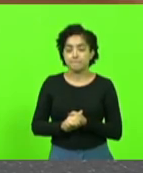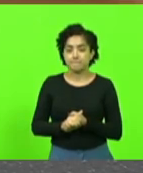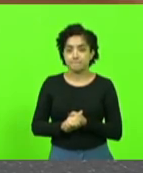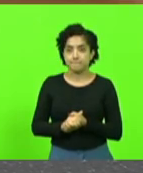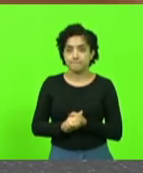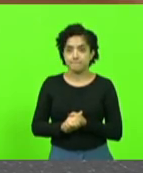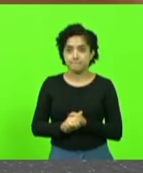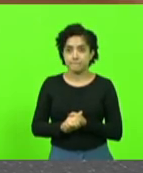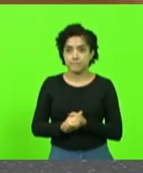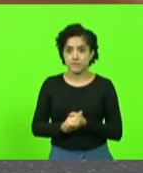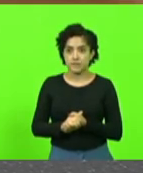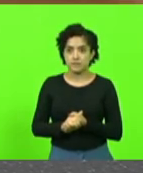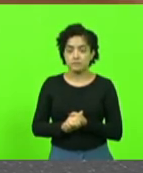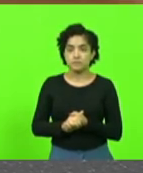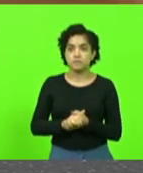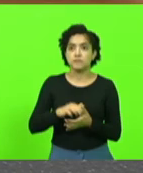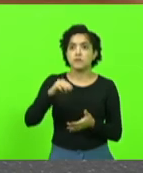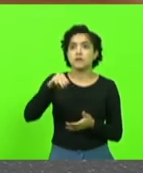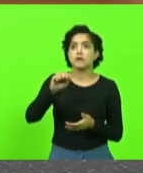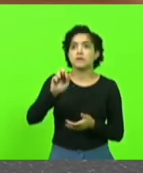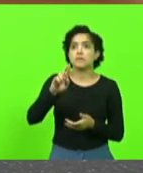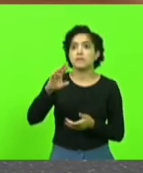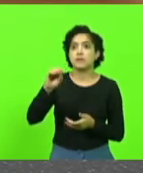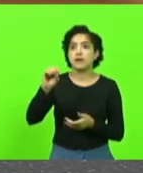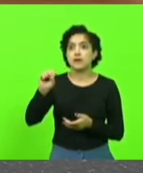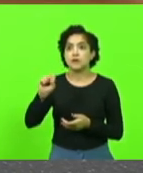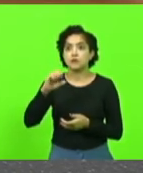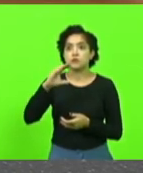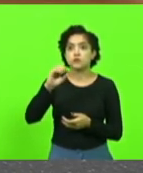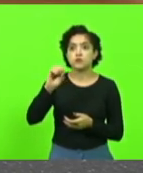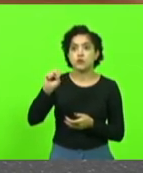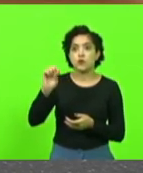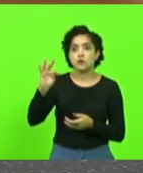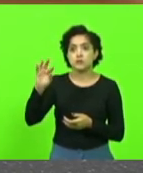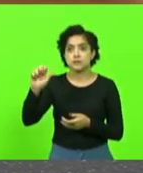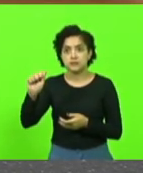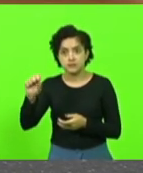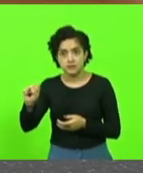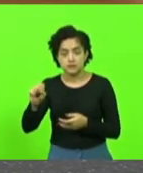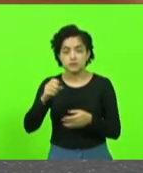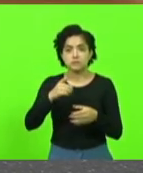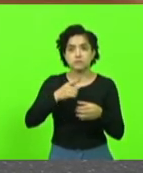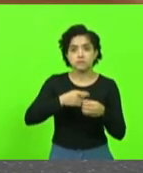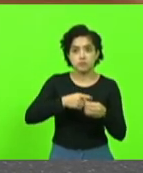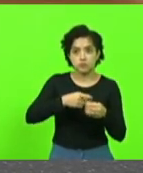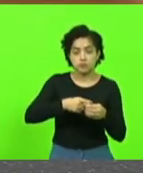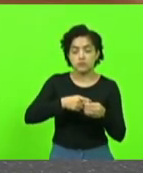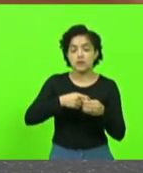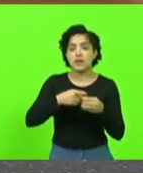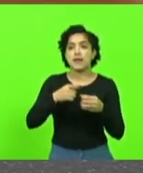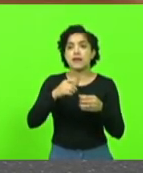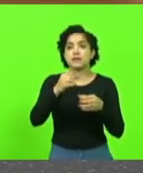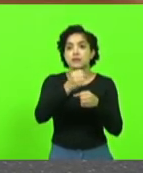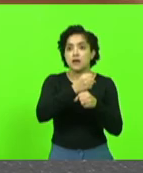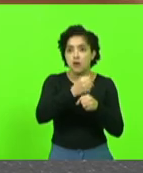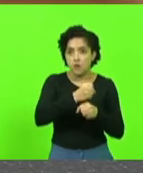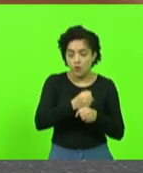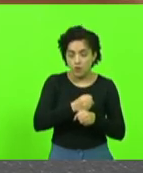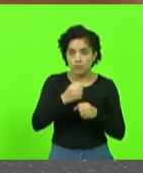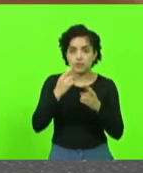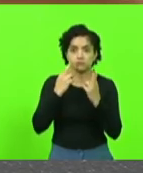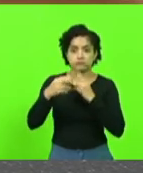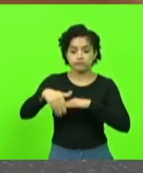em Matos Costa, o primeiro município, uma ação muito importante, o anúncio da obra da rodovia